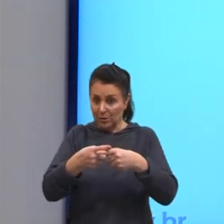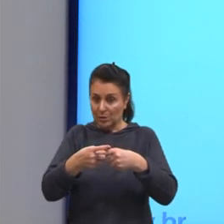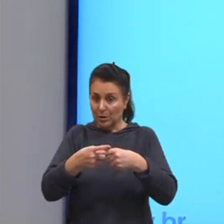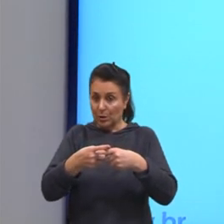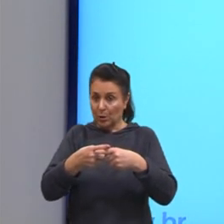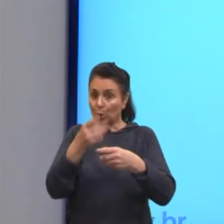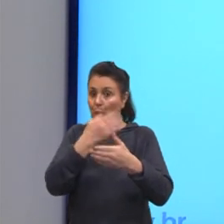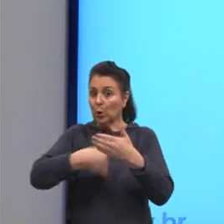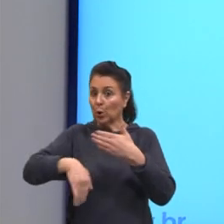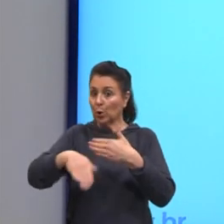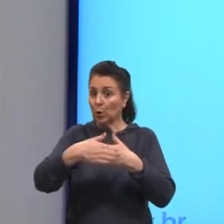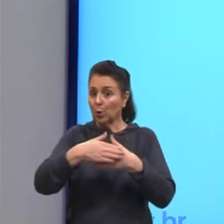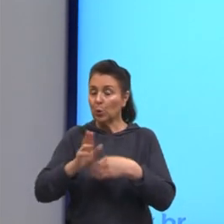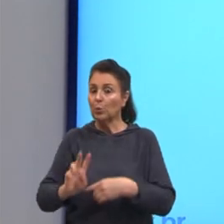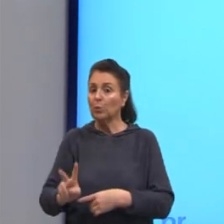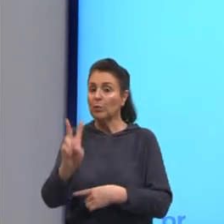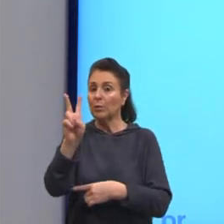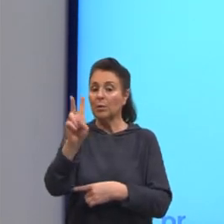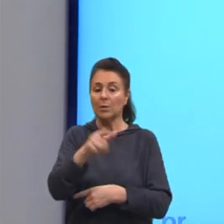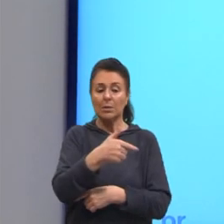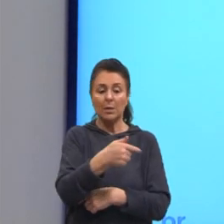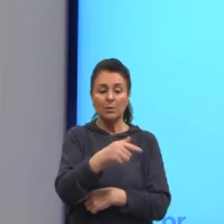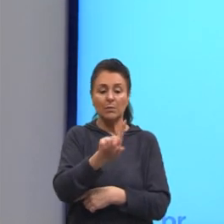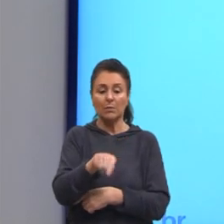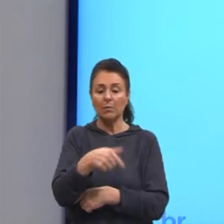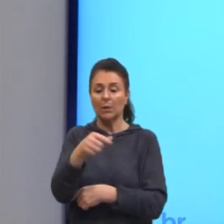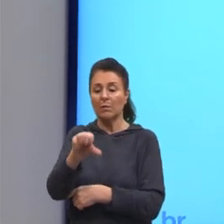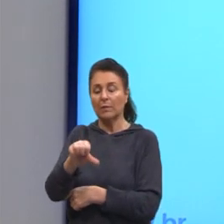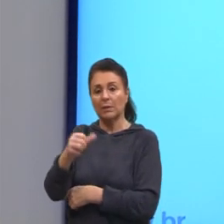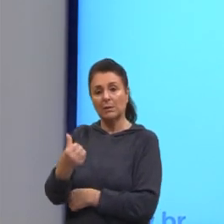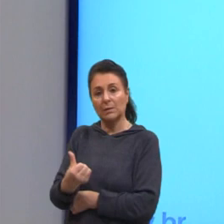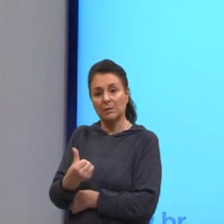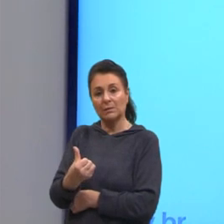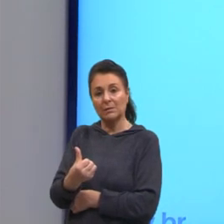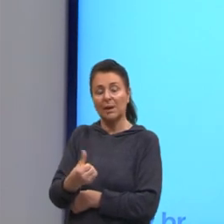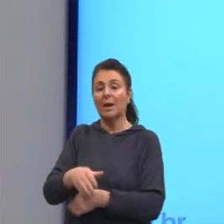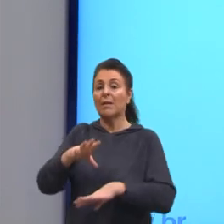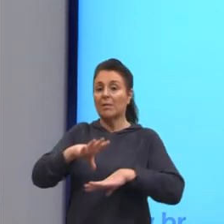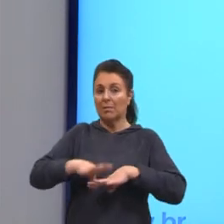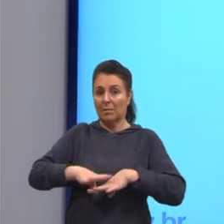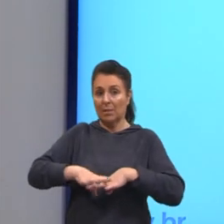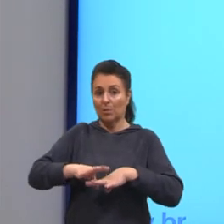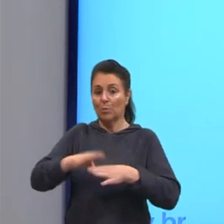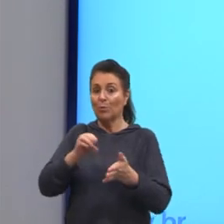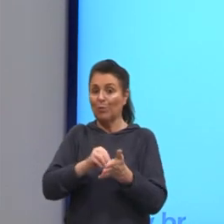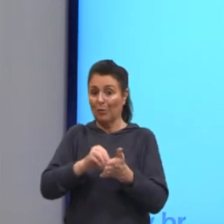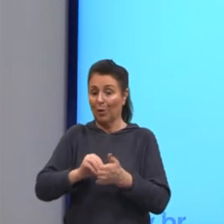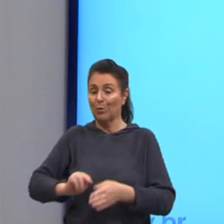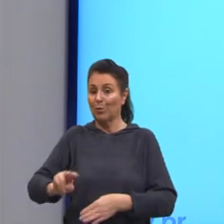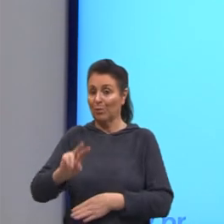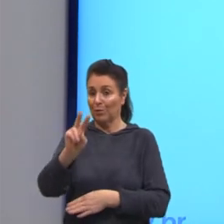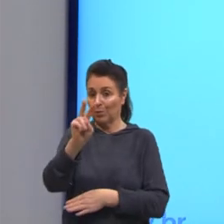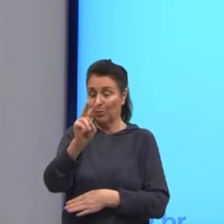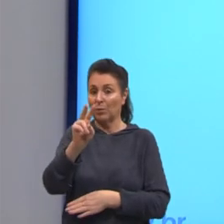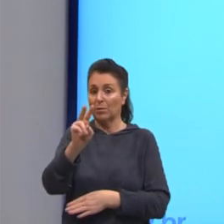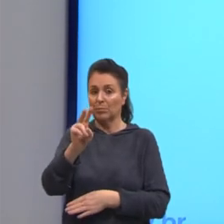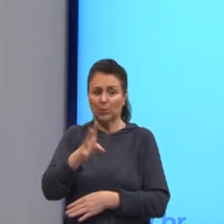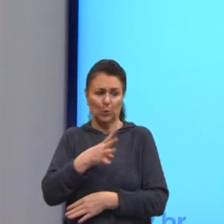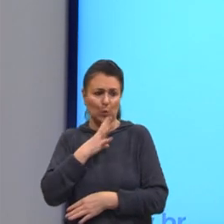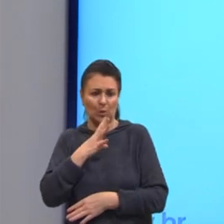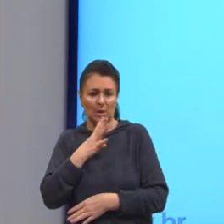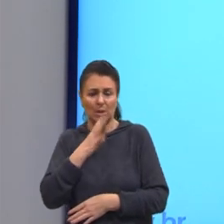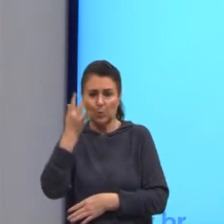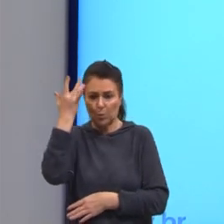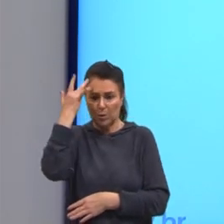vai resultar 7,96. Na matemática, quando falta um valor, eu tenho um valor desconhecido,